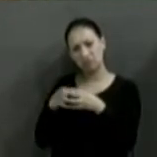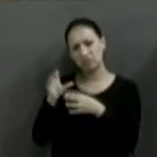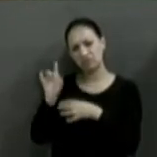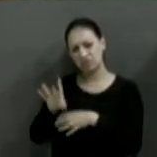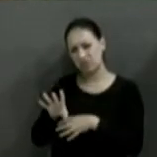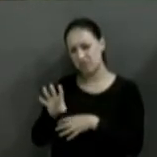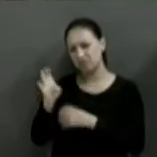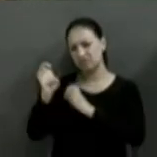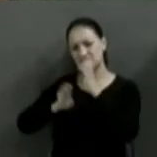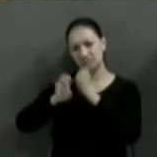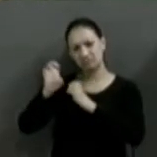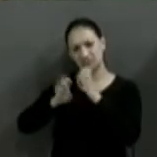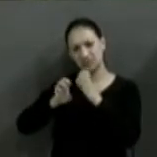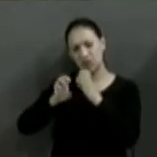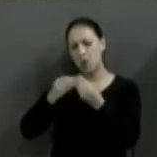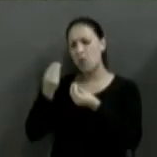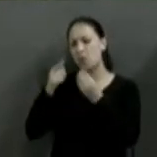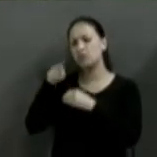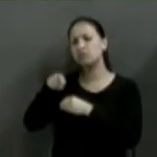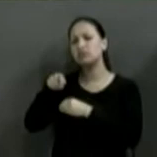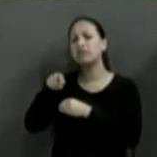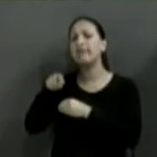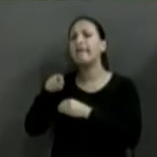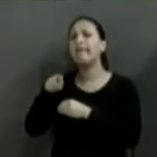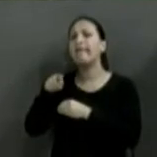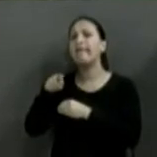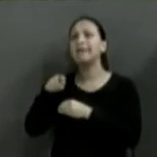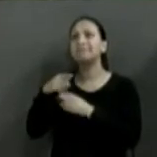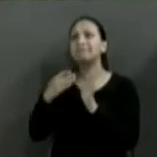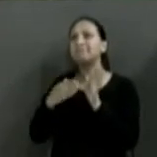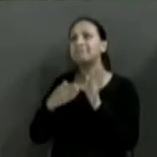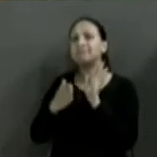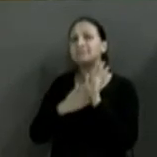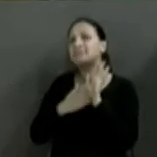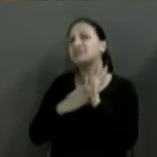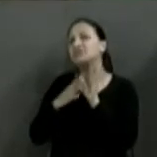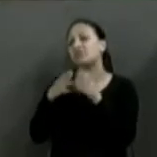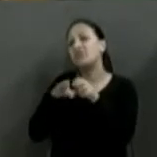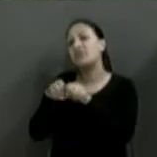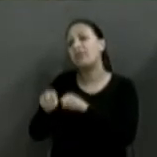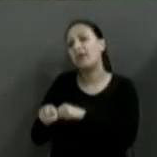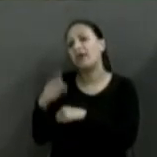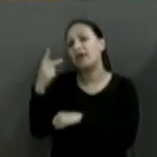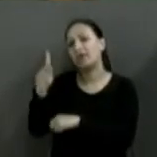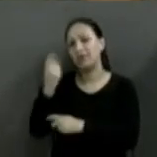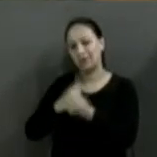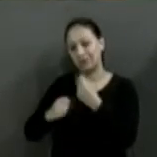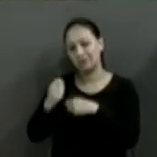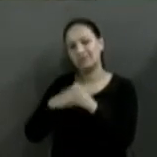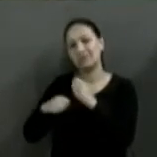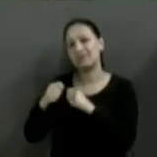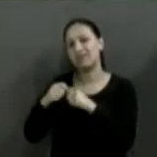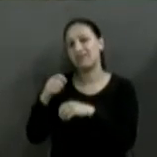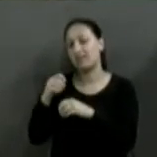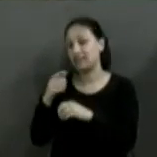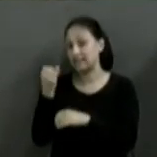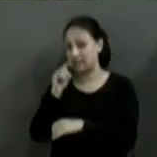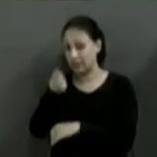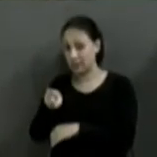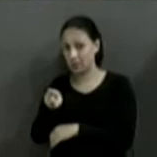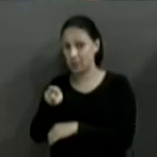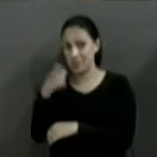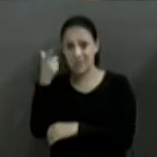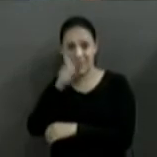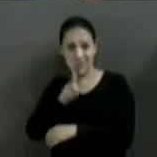Eu queria saber como é que você pretende formar essa tua administração, caso te eleja prefeito.